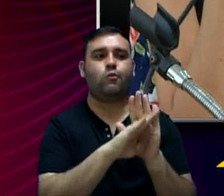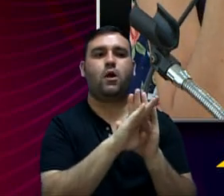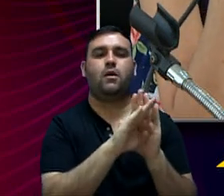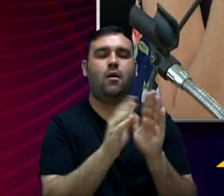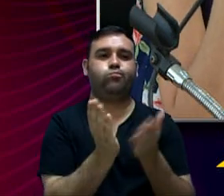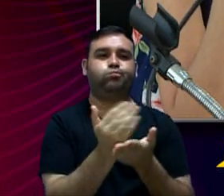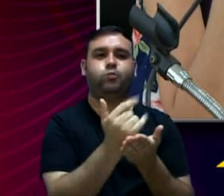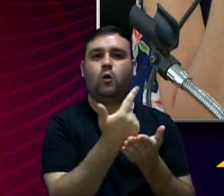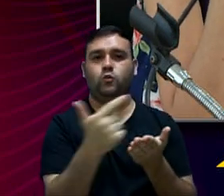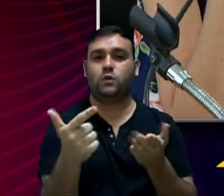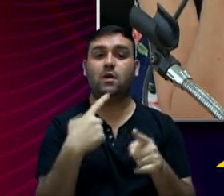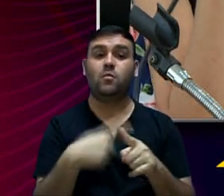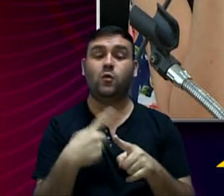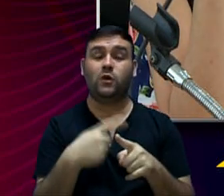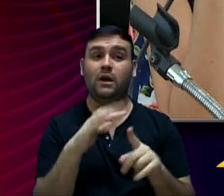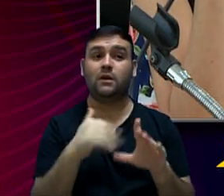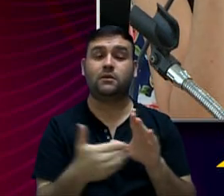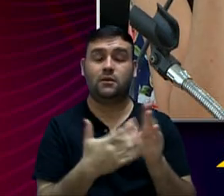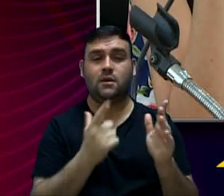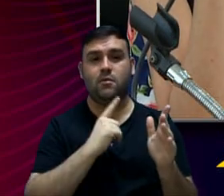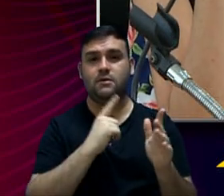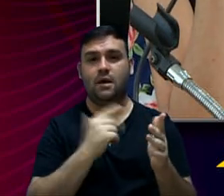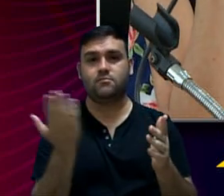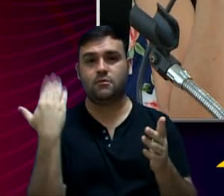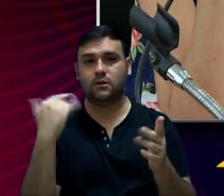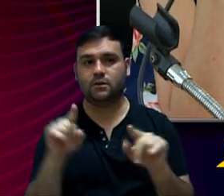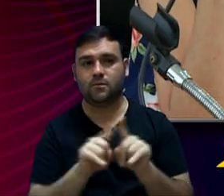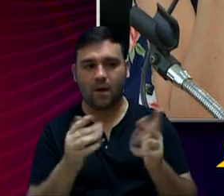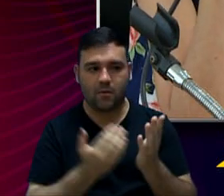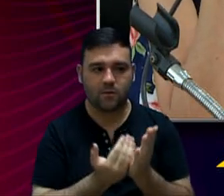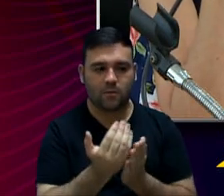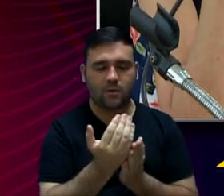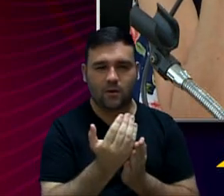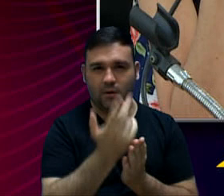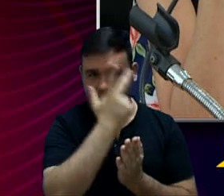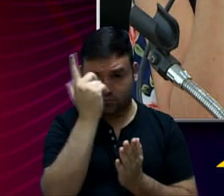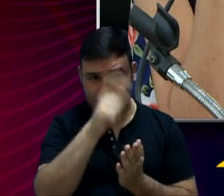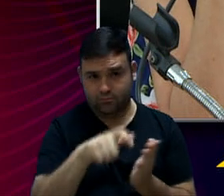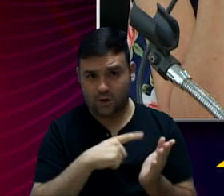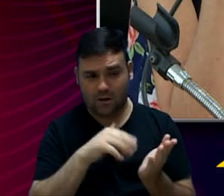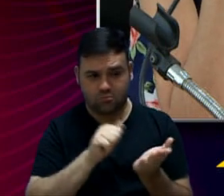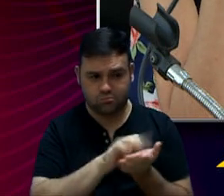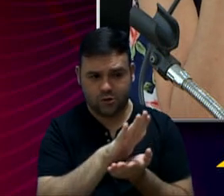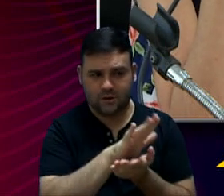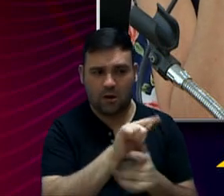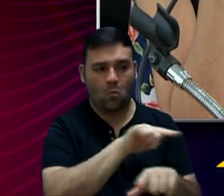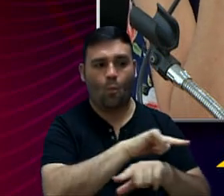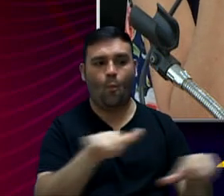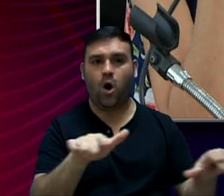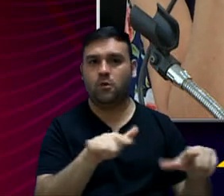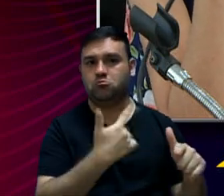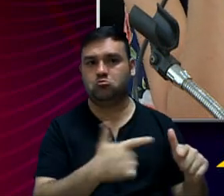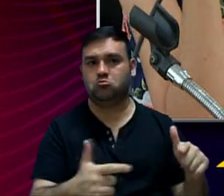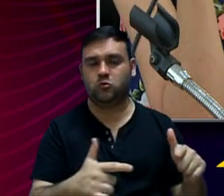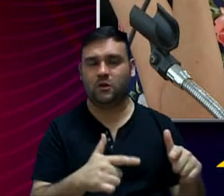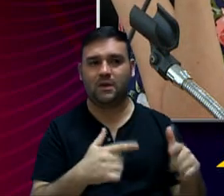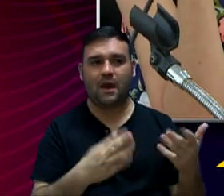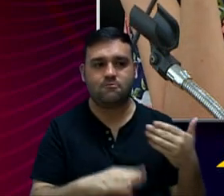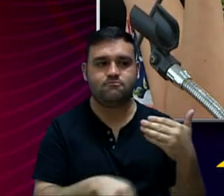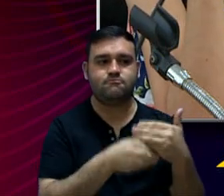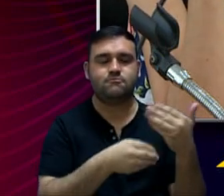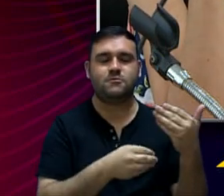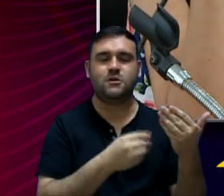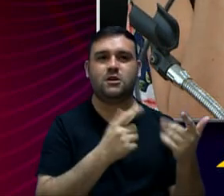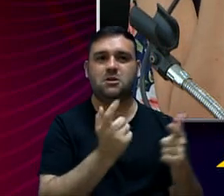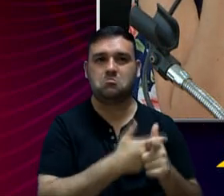receita, porque esses cargos, eles existiam, e, a partir do momento que a pessoa é exonerada, ele fica vago, ou seja, não vai ser um acréscimo